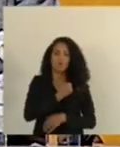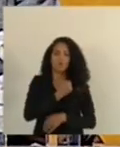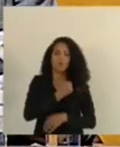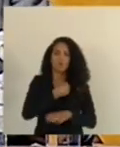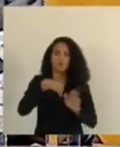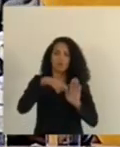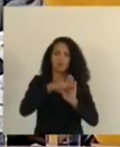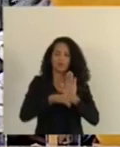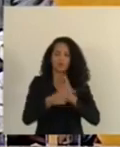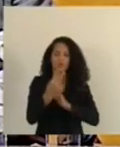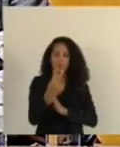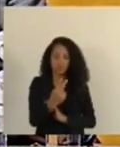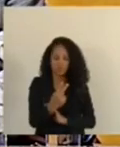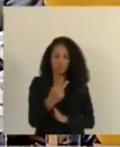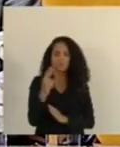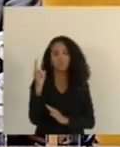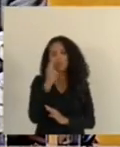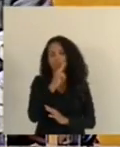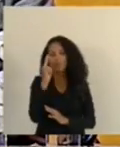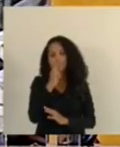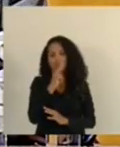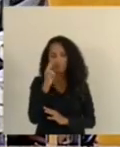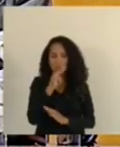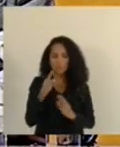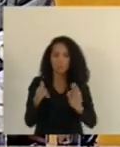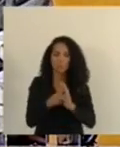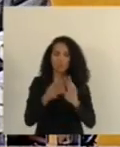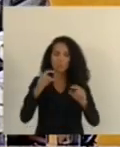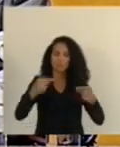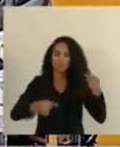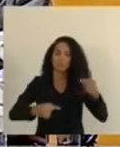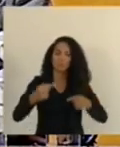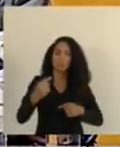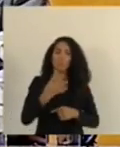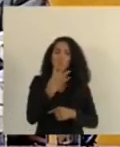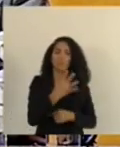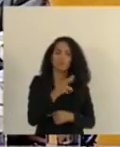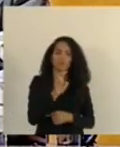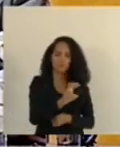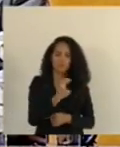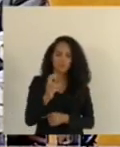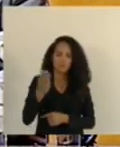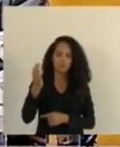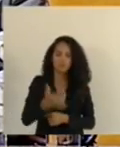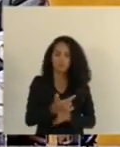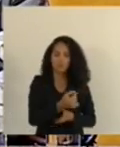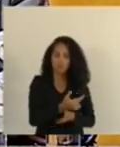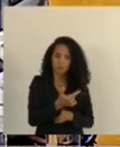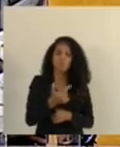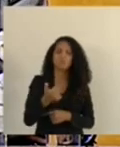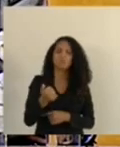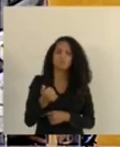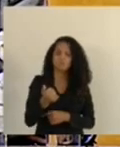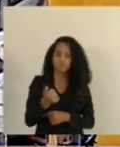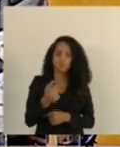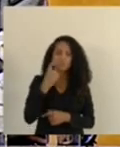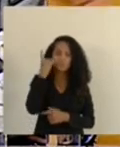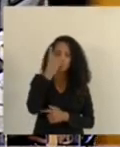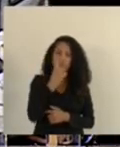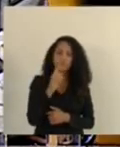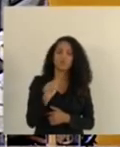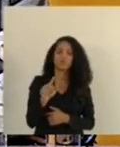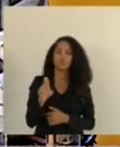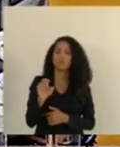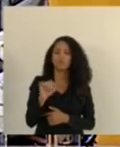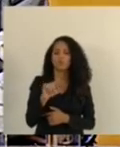discussão única em regime de urgência do projeto de lei de número 455 barra 2021 do deputado Luiz